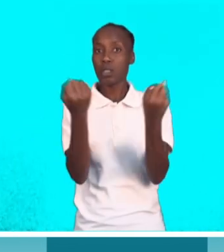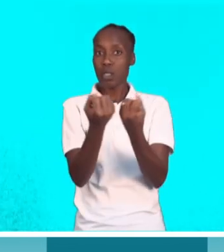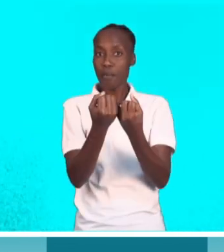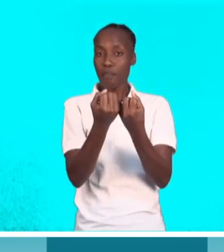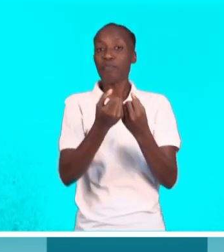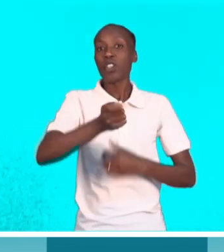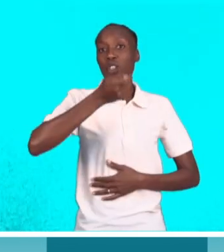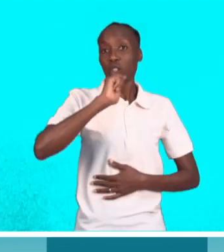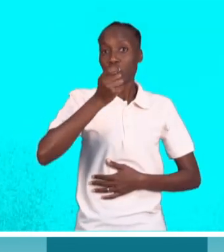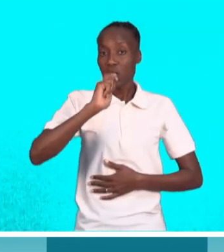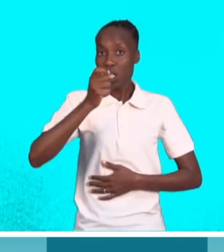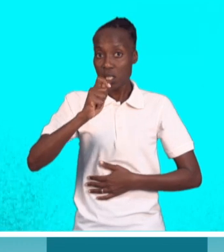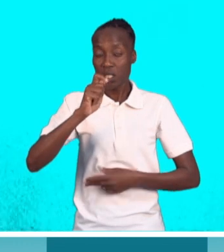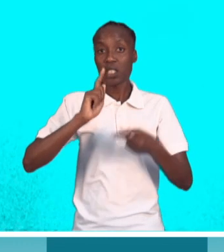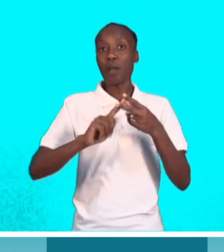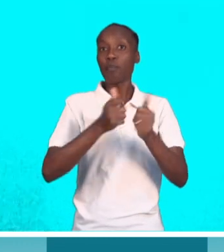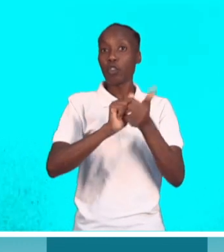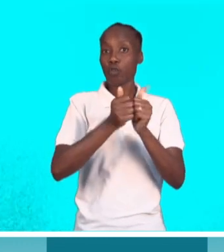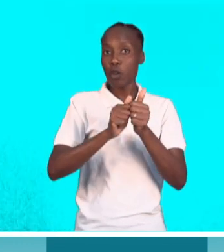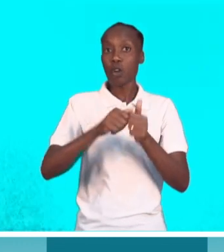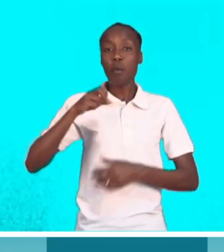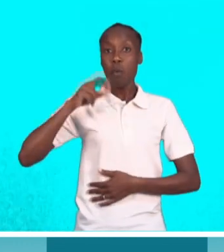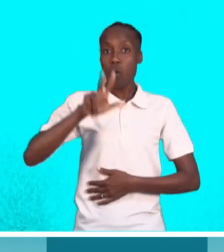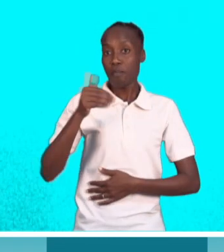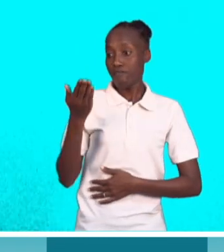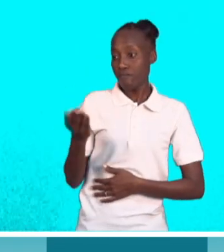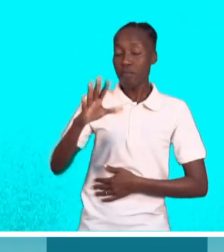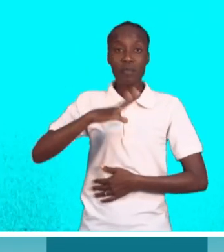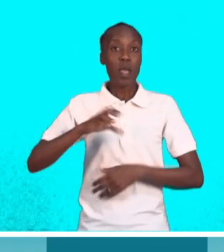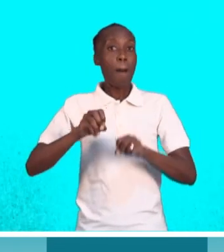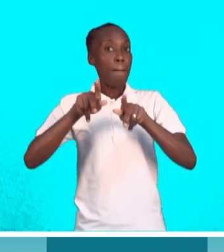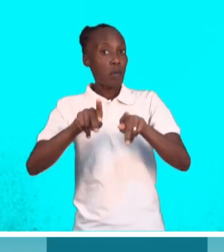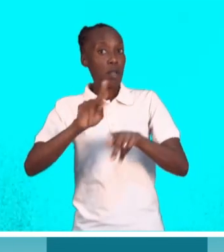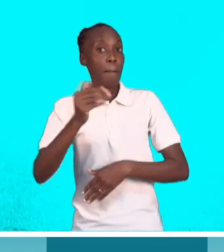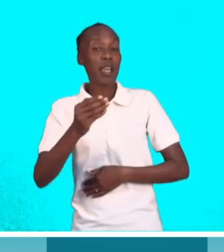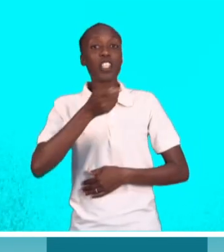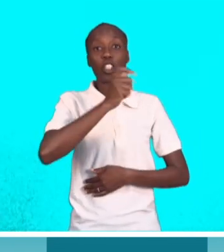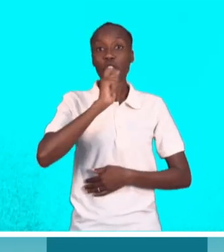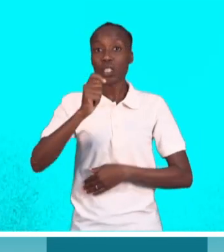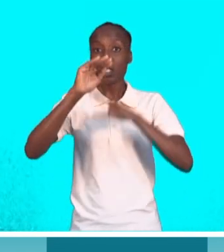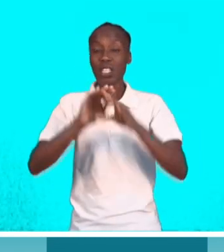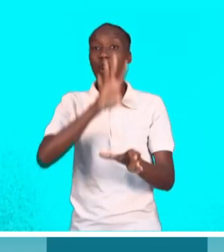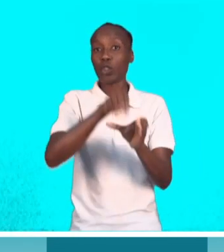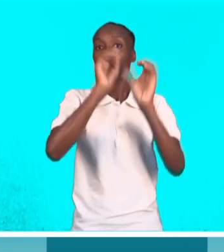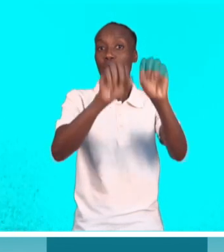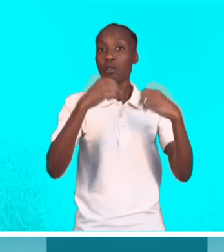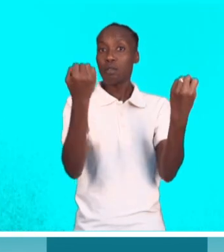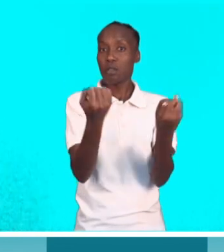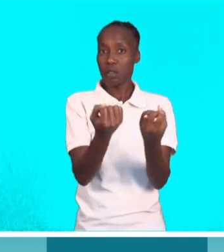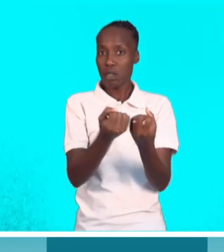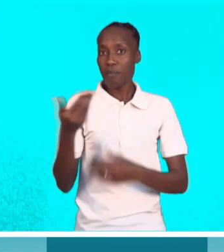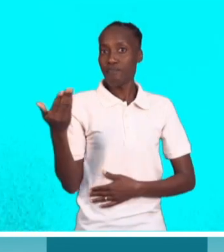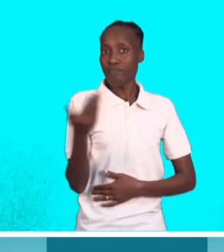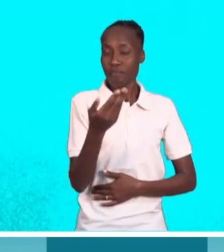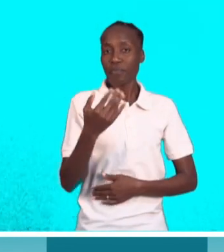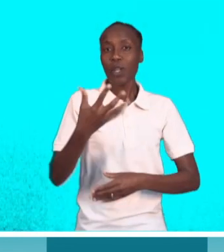de Jornalistas Desportivos de Portugal. Para os escribas, a MIDE é uma oportunidade para os jornalistas associados a